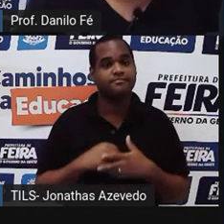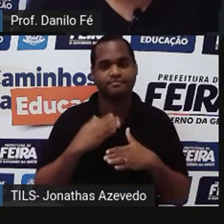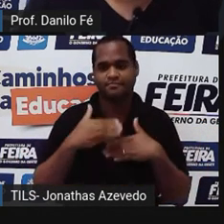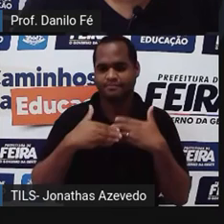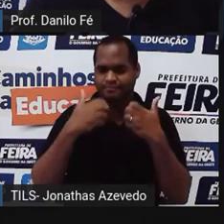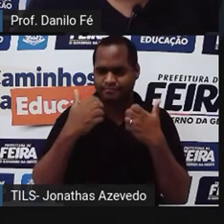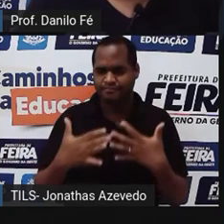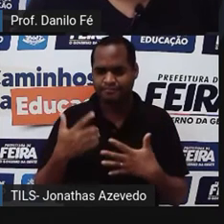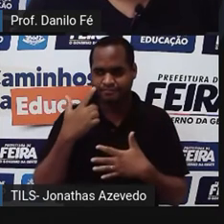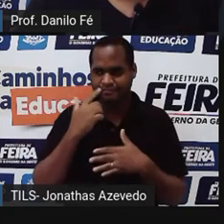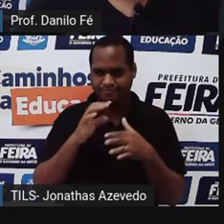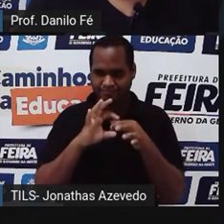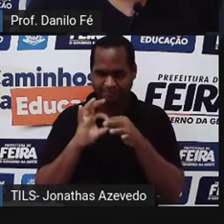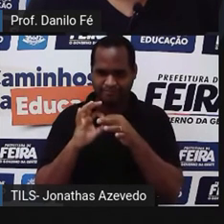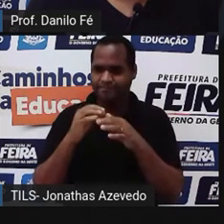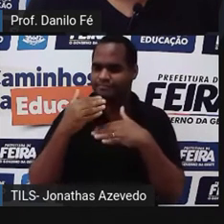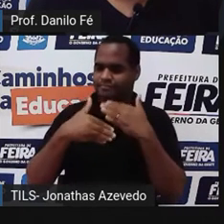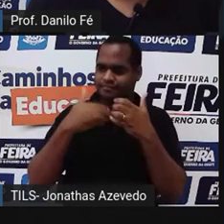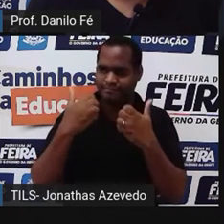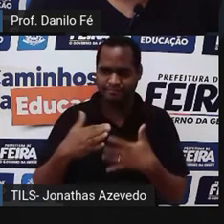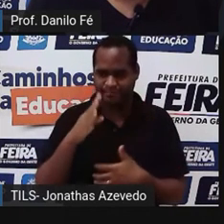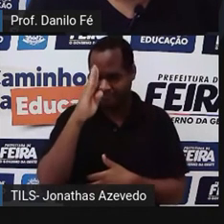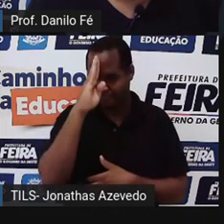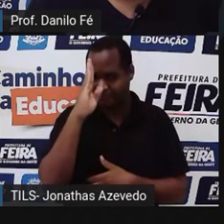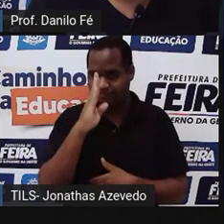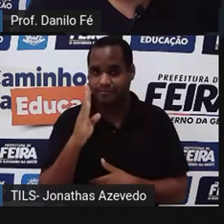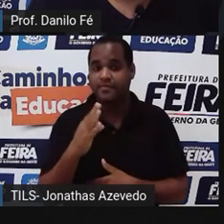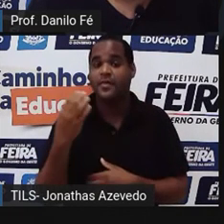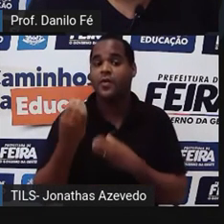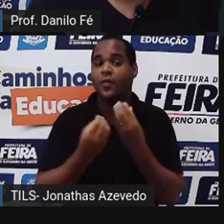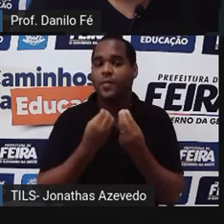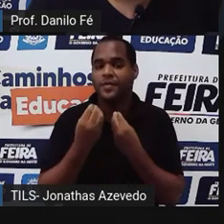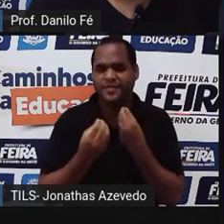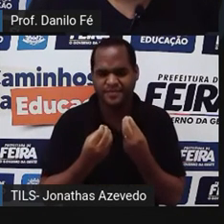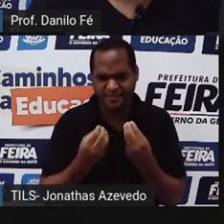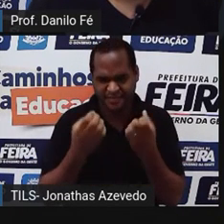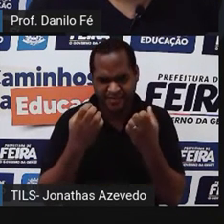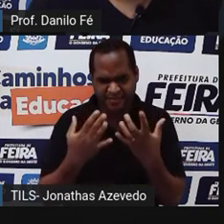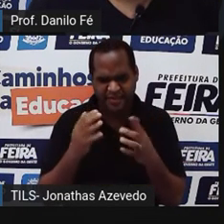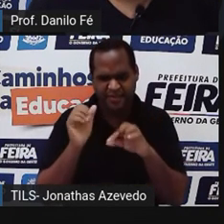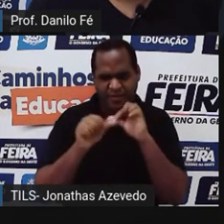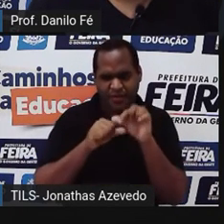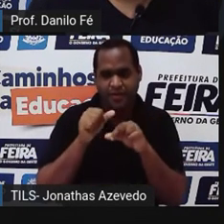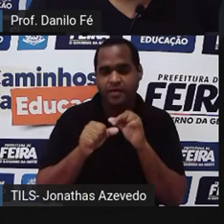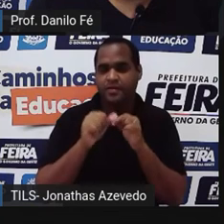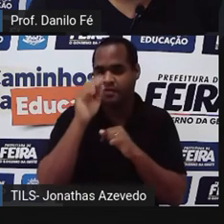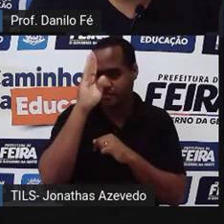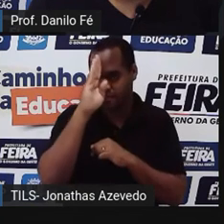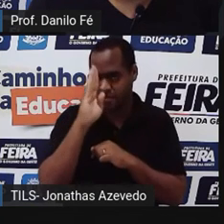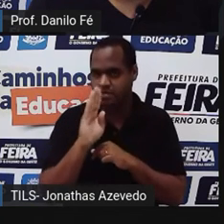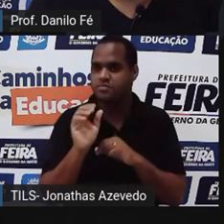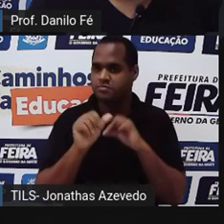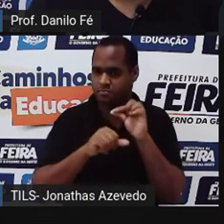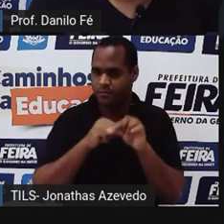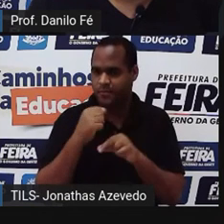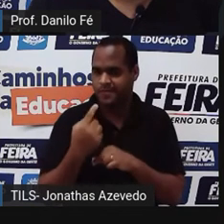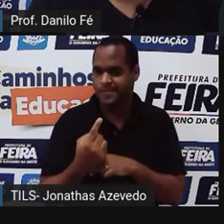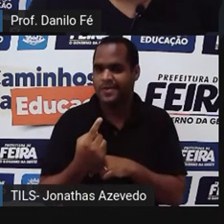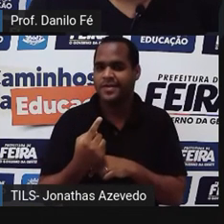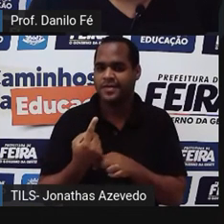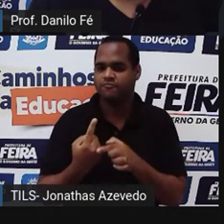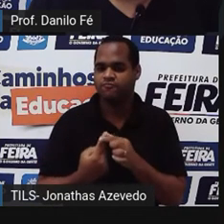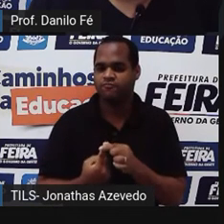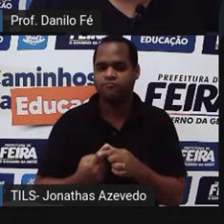estabelece como nação. O Brasil se torna independente de Portugal